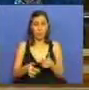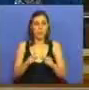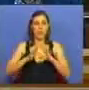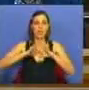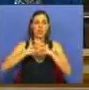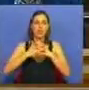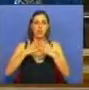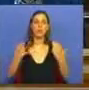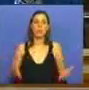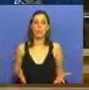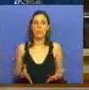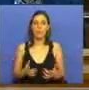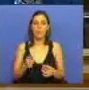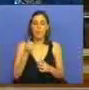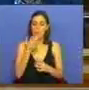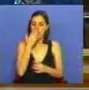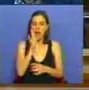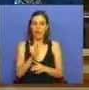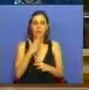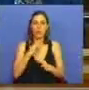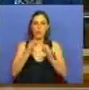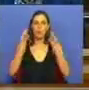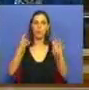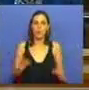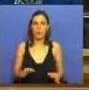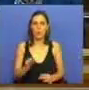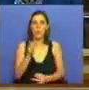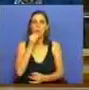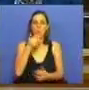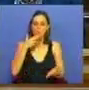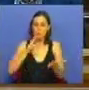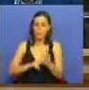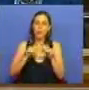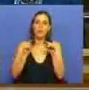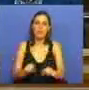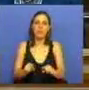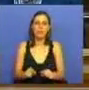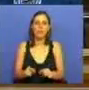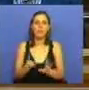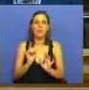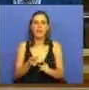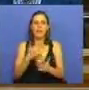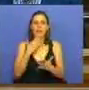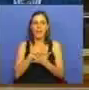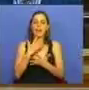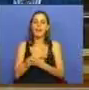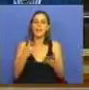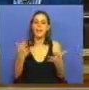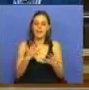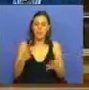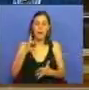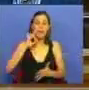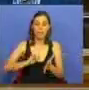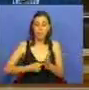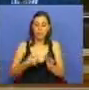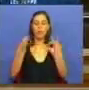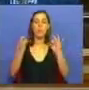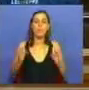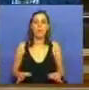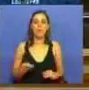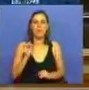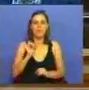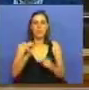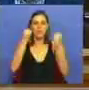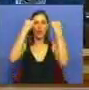estrutura, para uma atuação concreta no terreno, consiste em grande parte, fundamentalmente, na